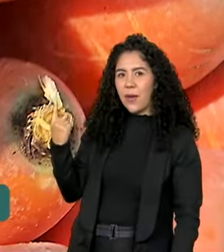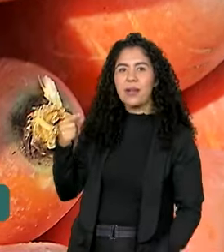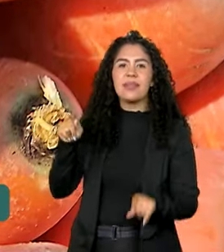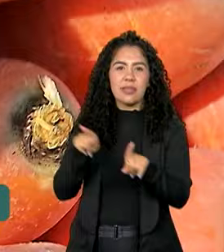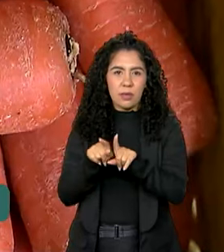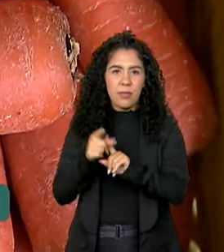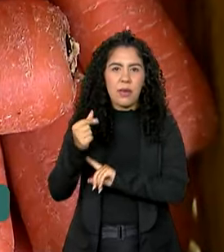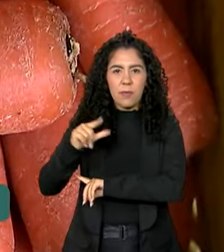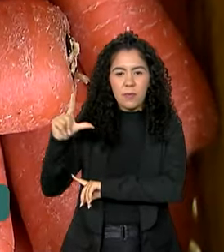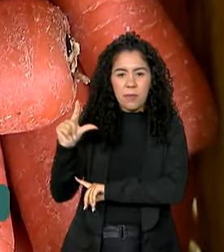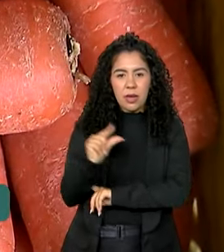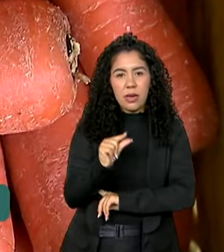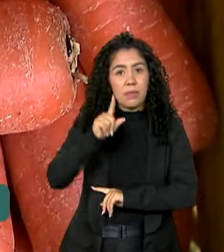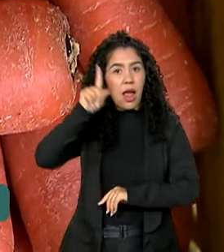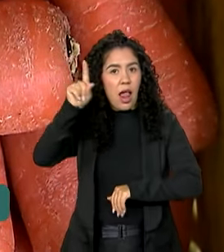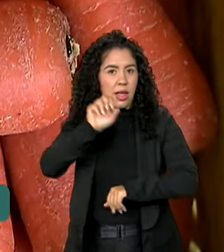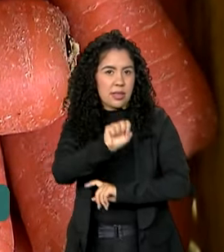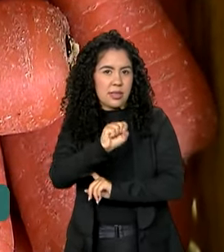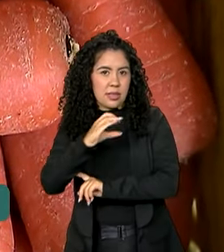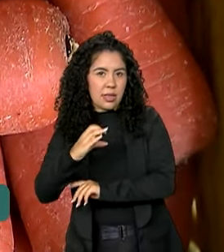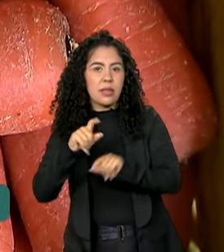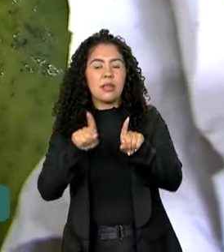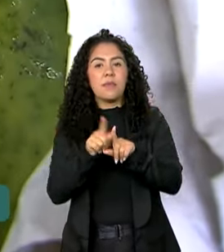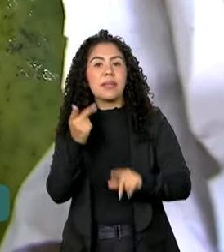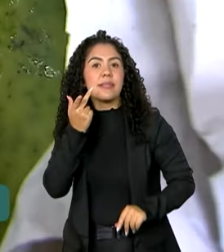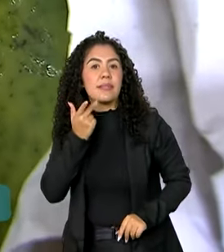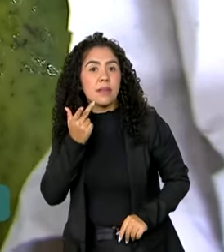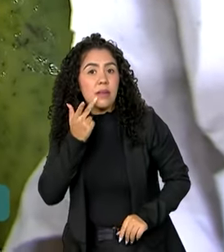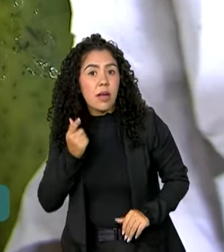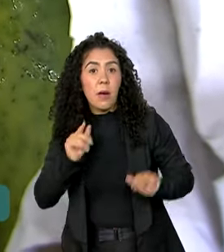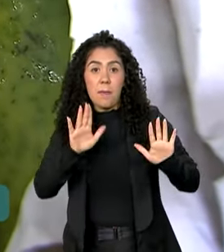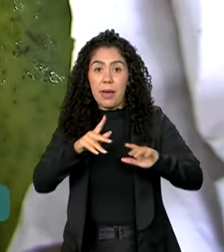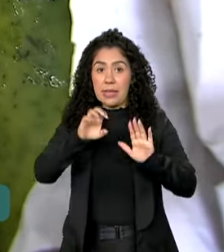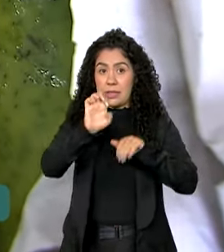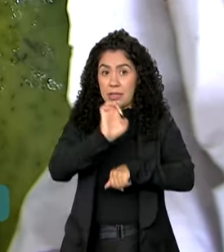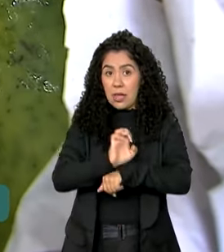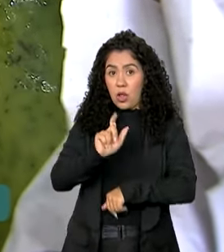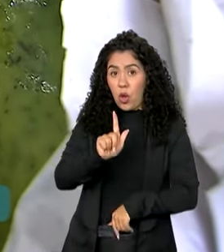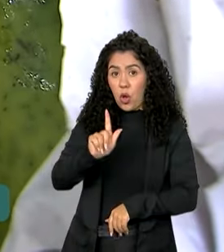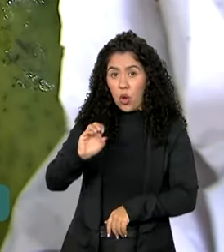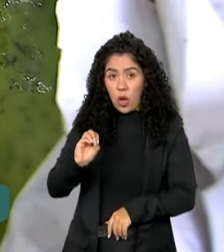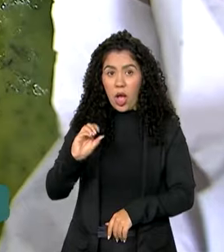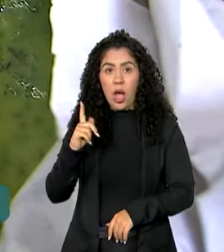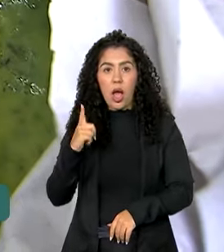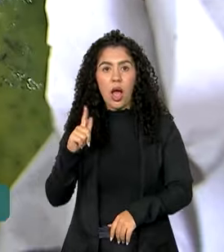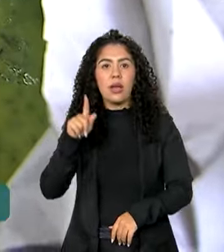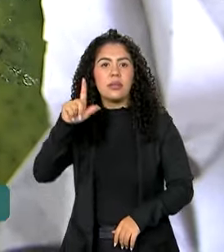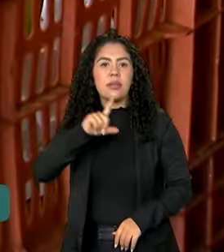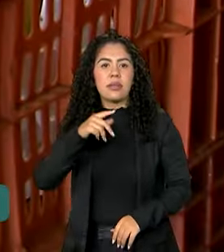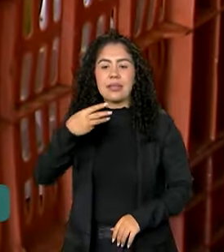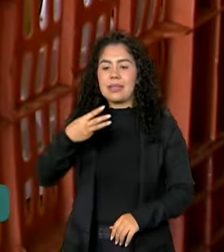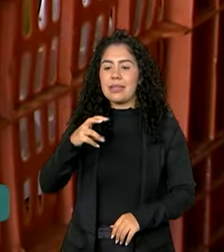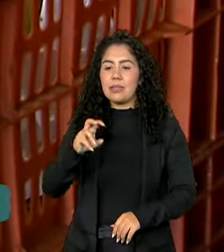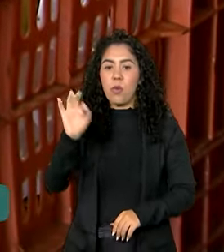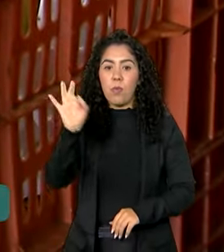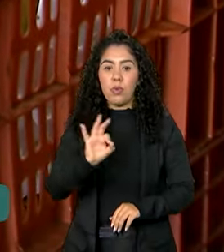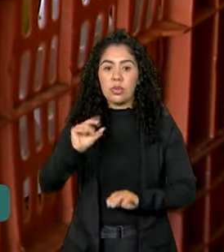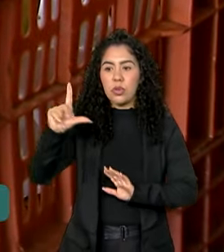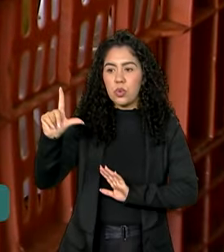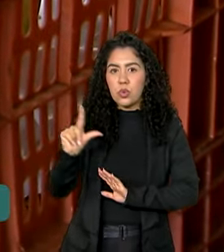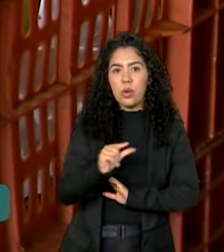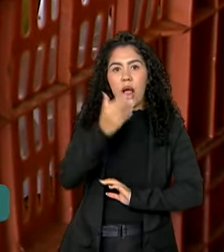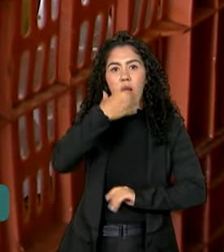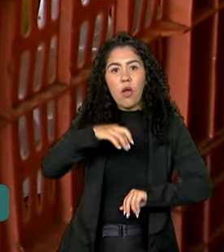ceasas de Santa Catarina e Ceará. E em Goiás, o produto teve redução de 35%. Entre as